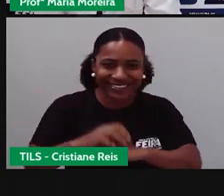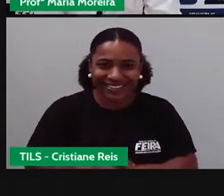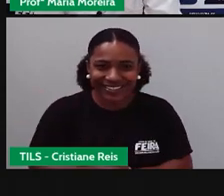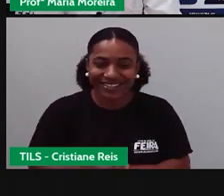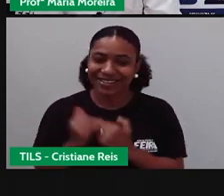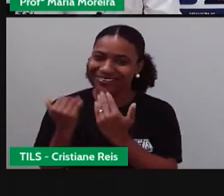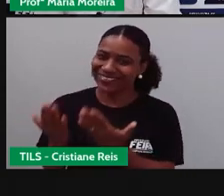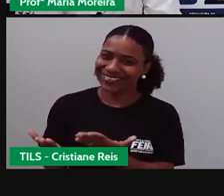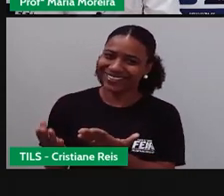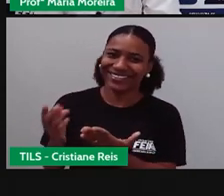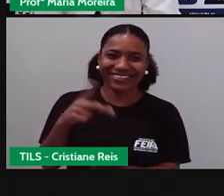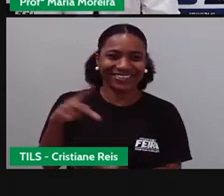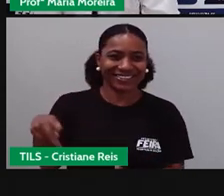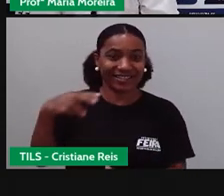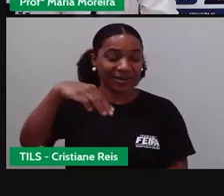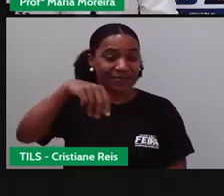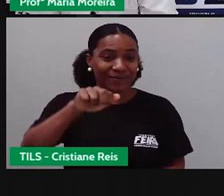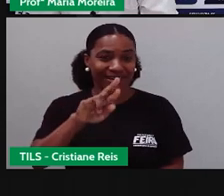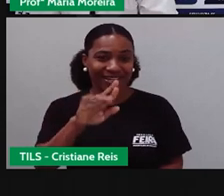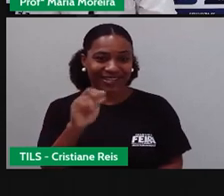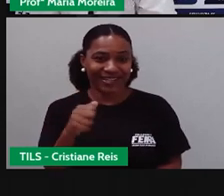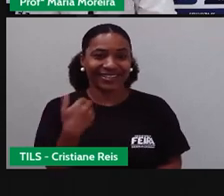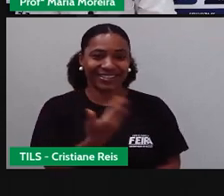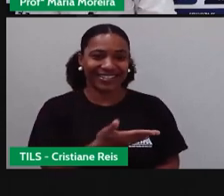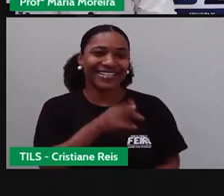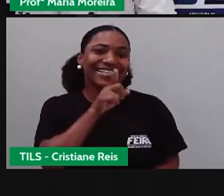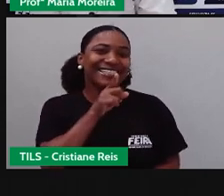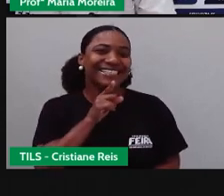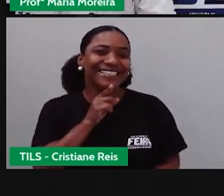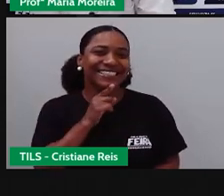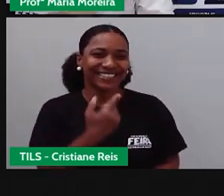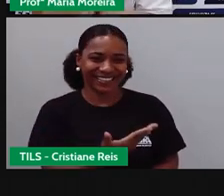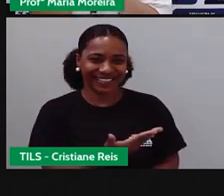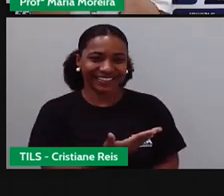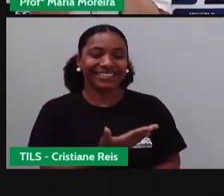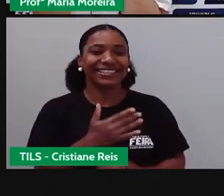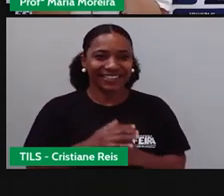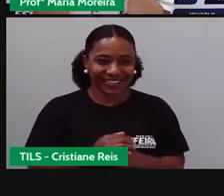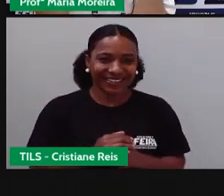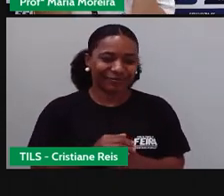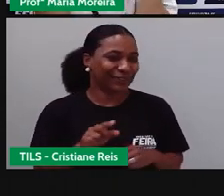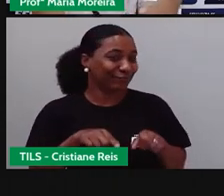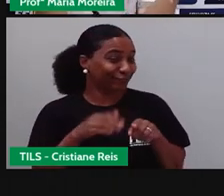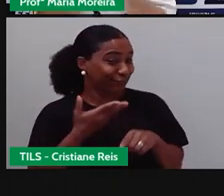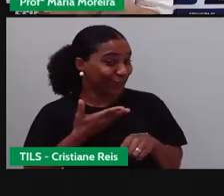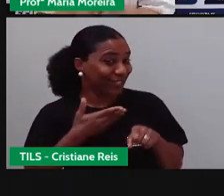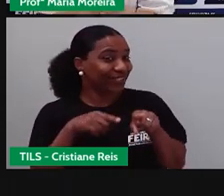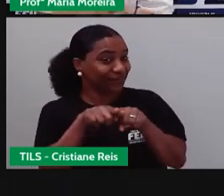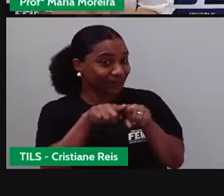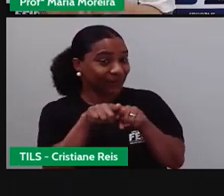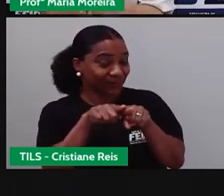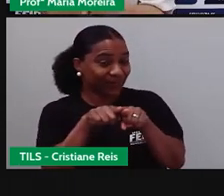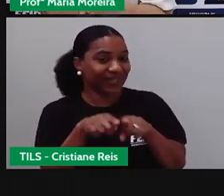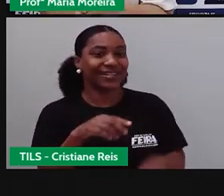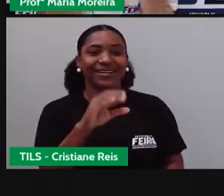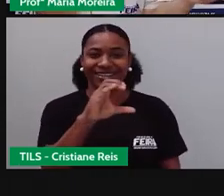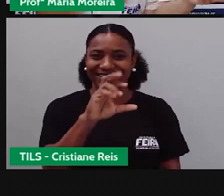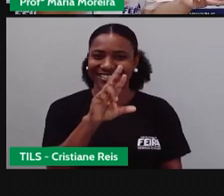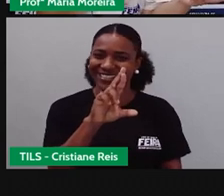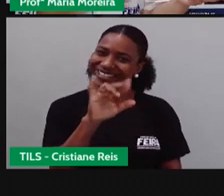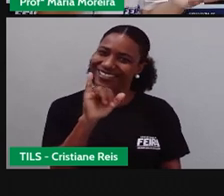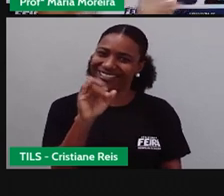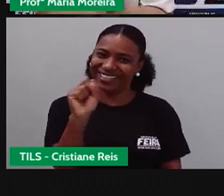Maria e Cris, tá? O nome dela é Cristiane, mas eu, amiga já íntima dela, certo?